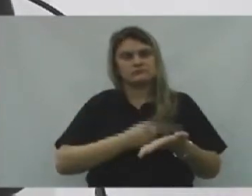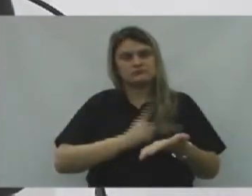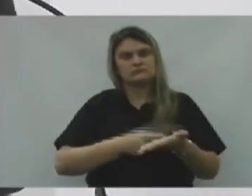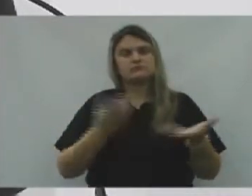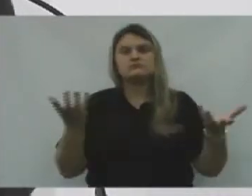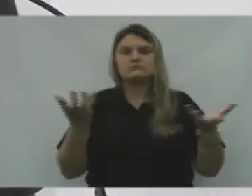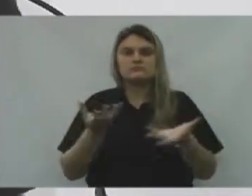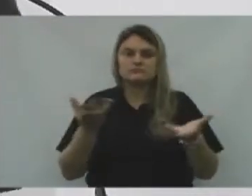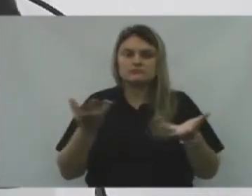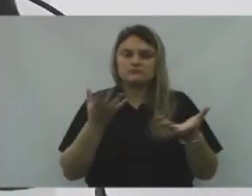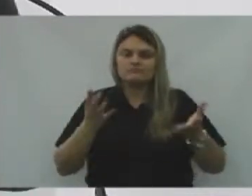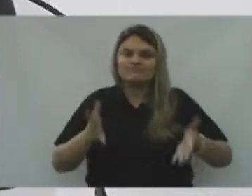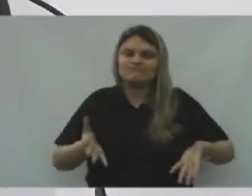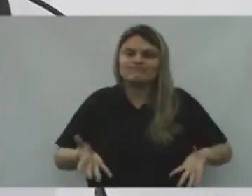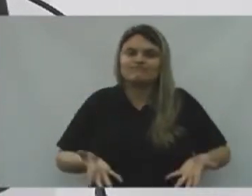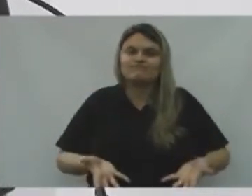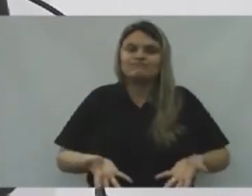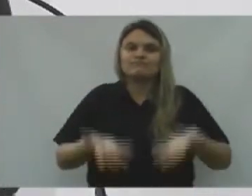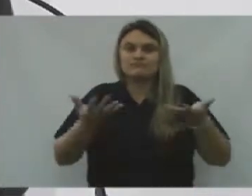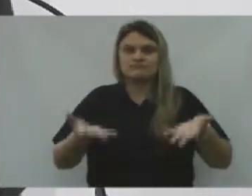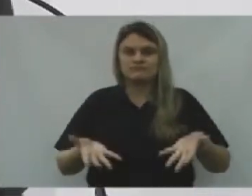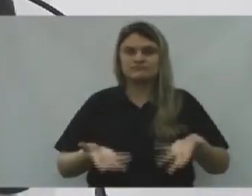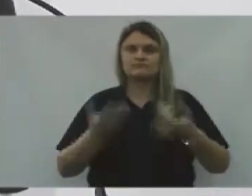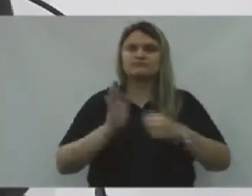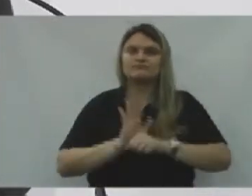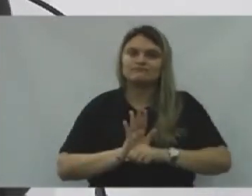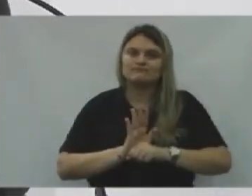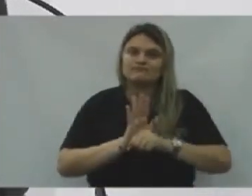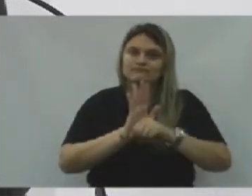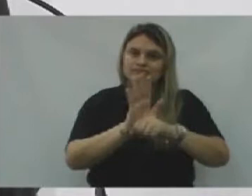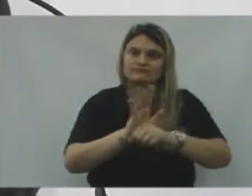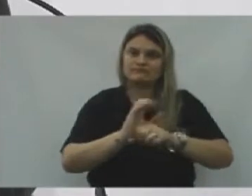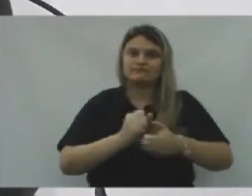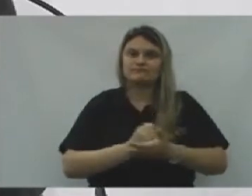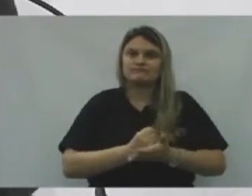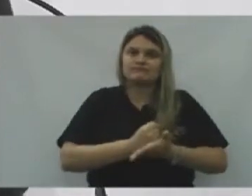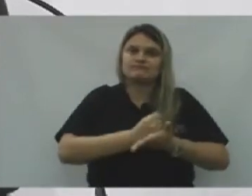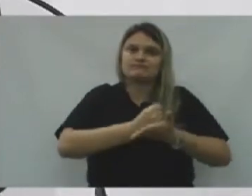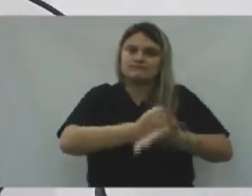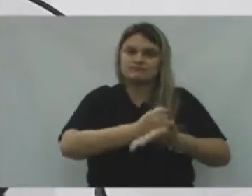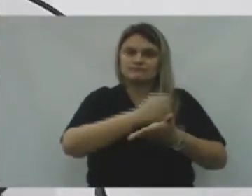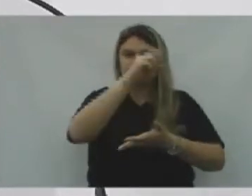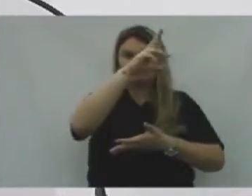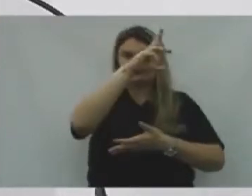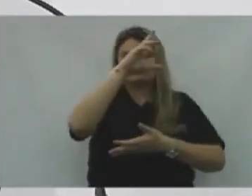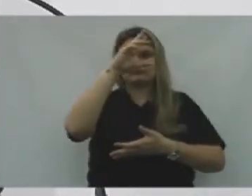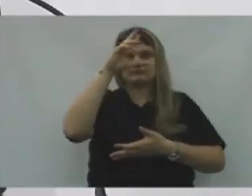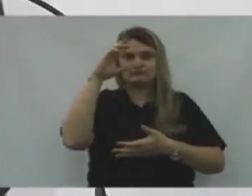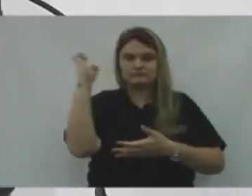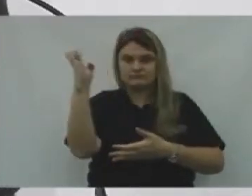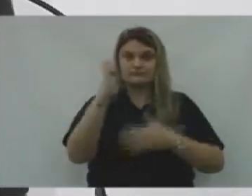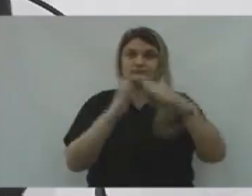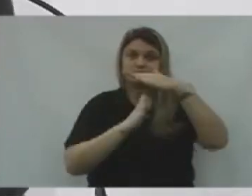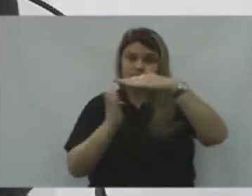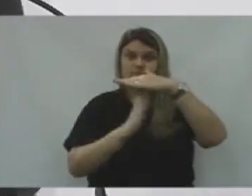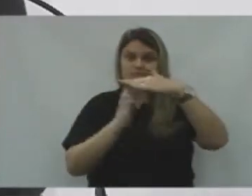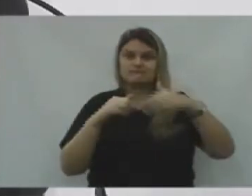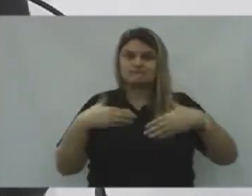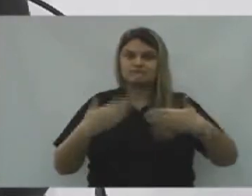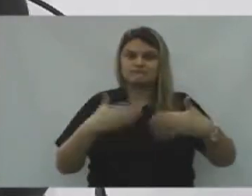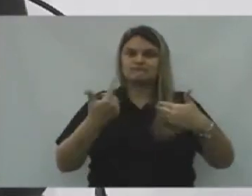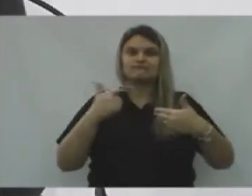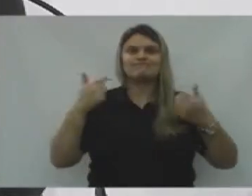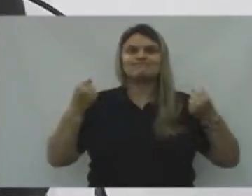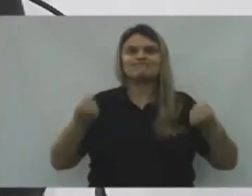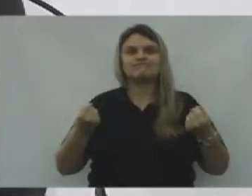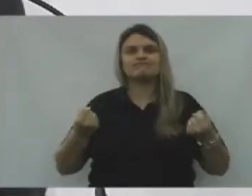quer um impulsionamento, Uma alavancagem para que o seu negócio, Para que a sua vida vá para frente, Sem peso